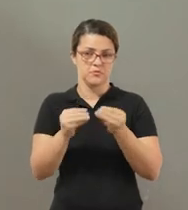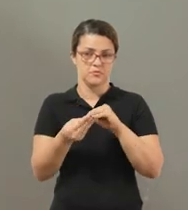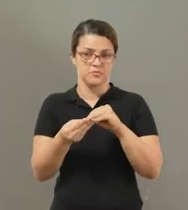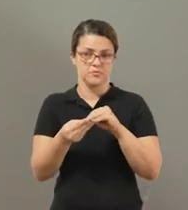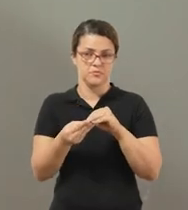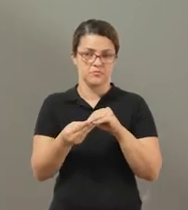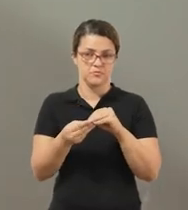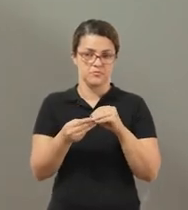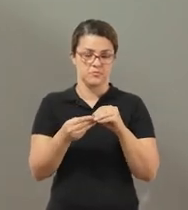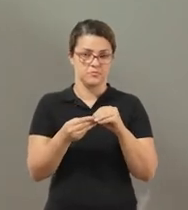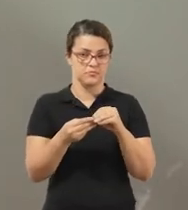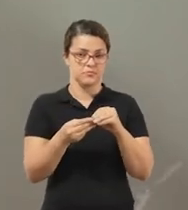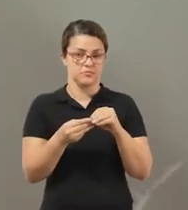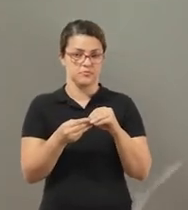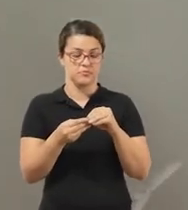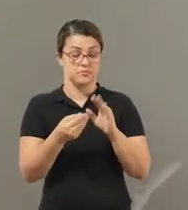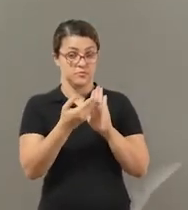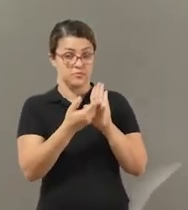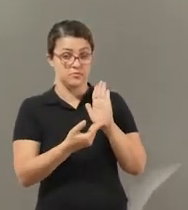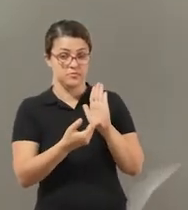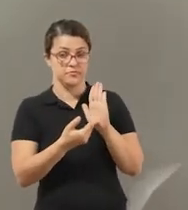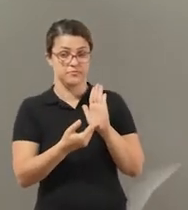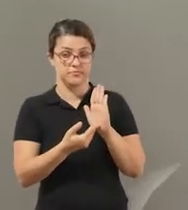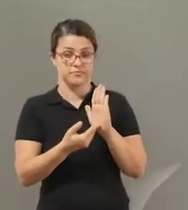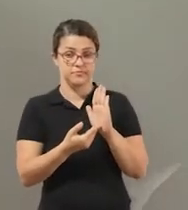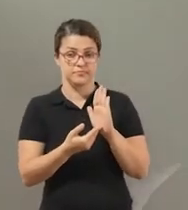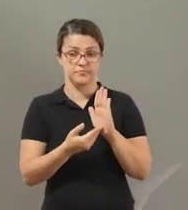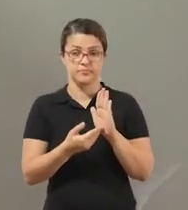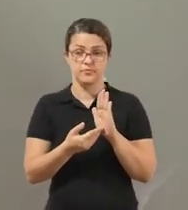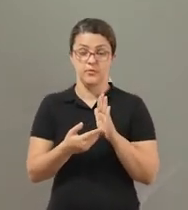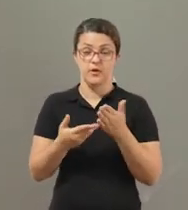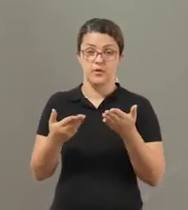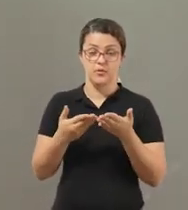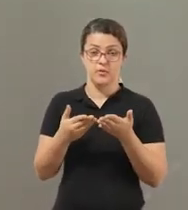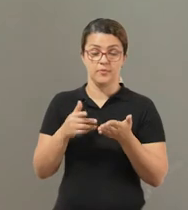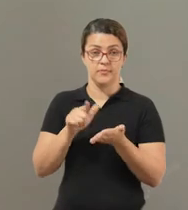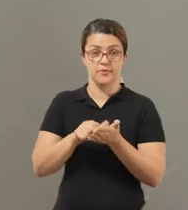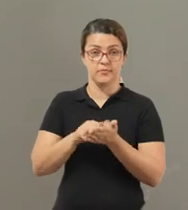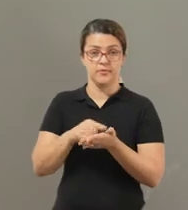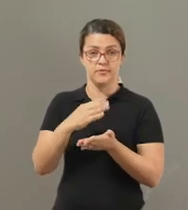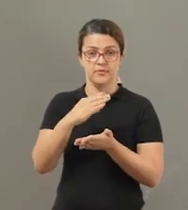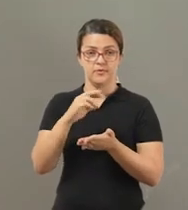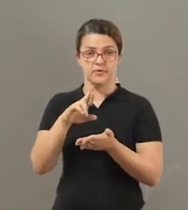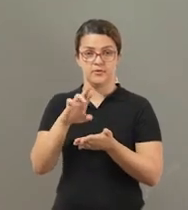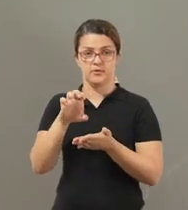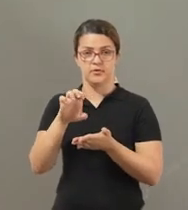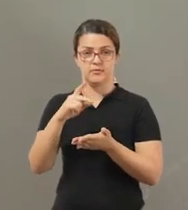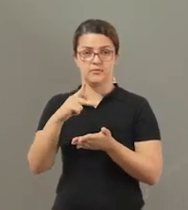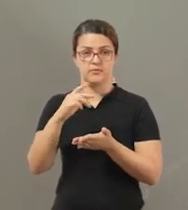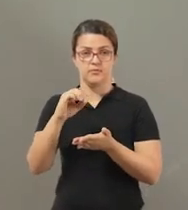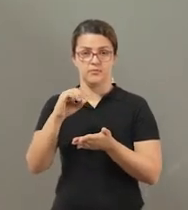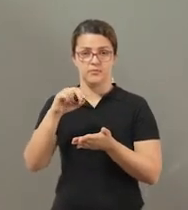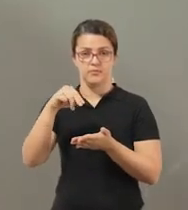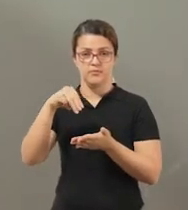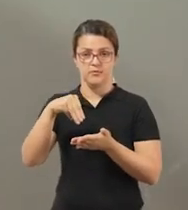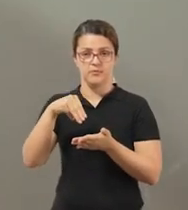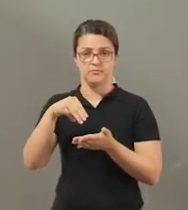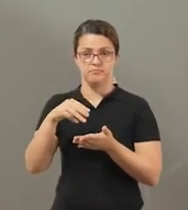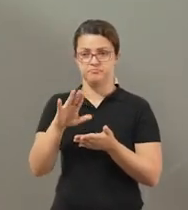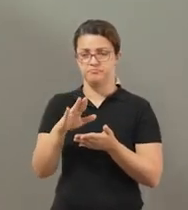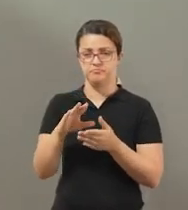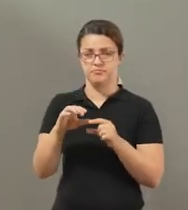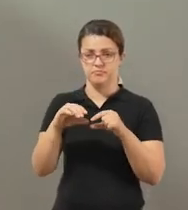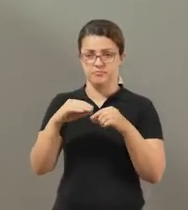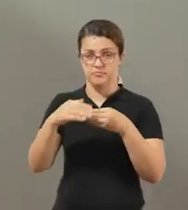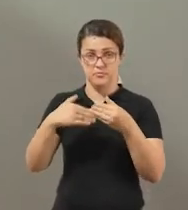as tirinhas, tá bom? Vai ficar dessa maneira Deixa de lado Pega o papel crepom E você vai cortar ele do jeito que ele vai ficar, ó